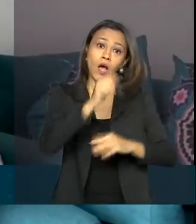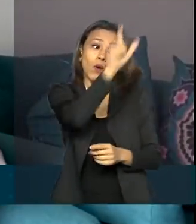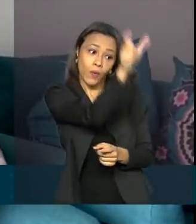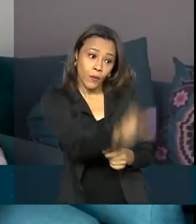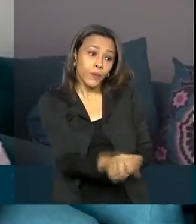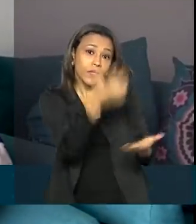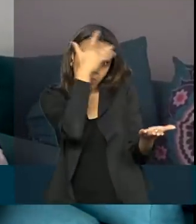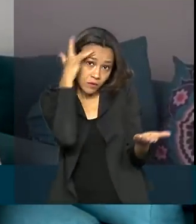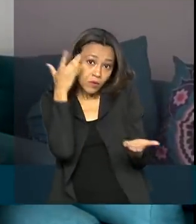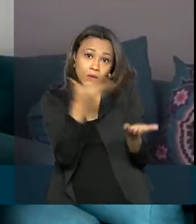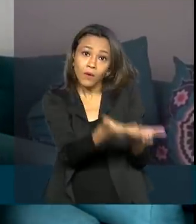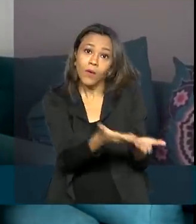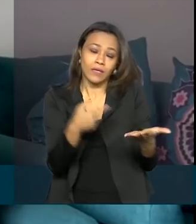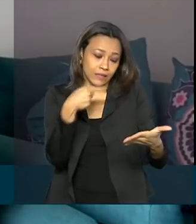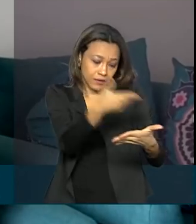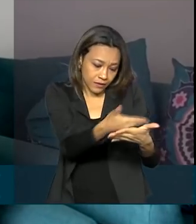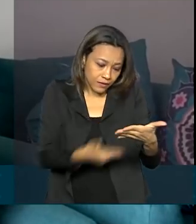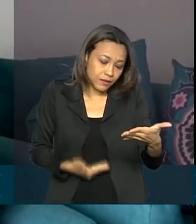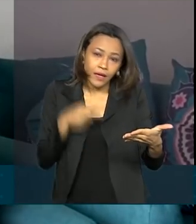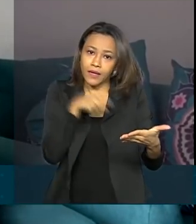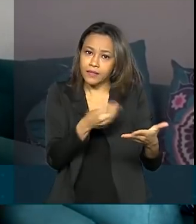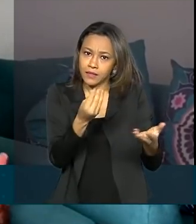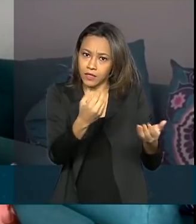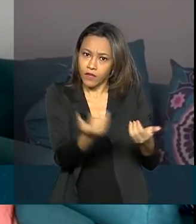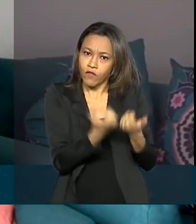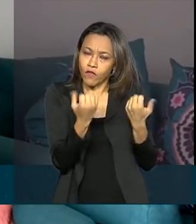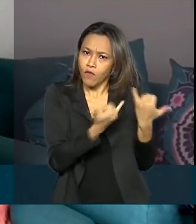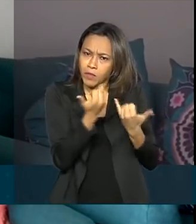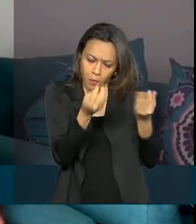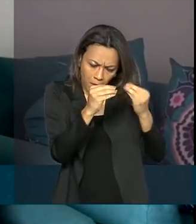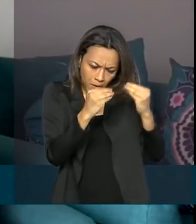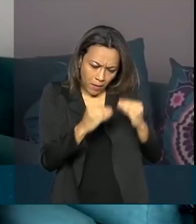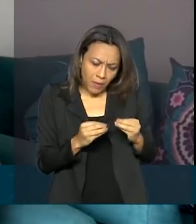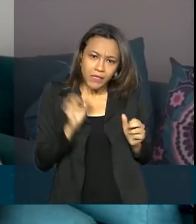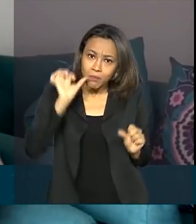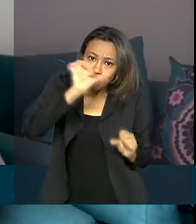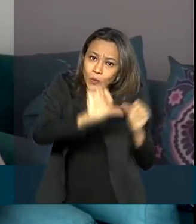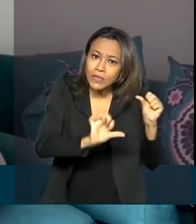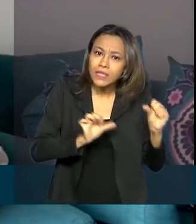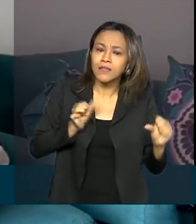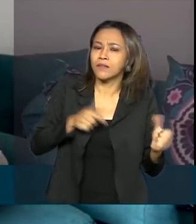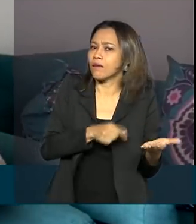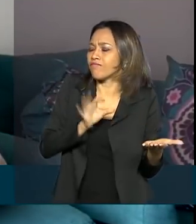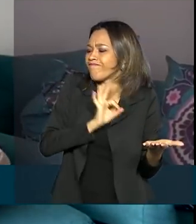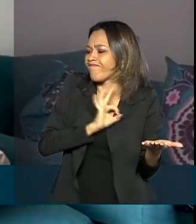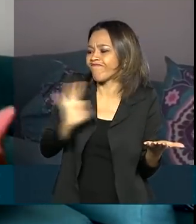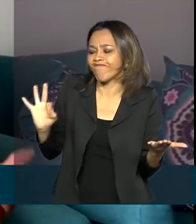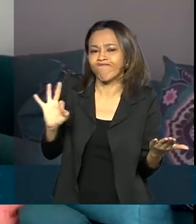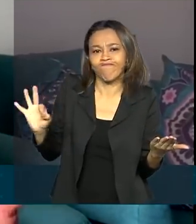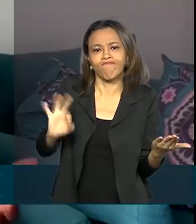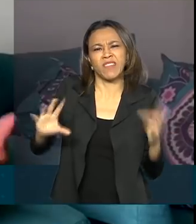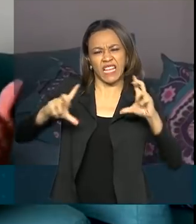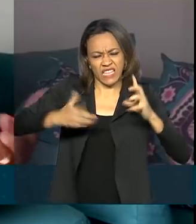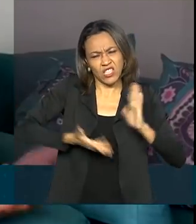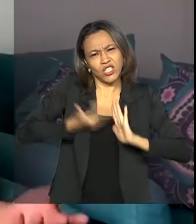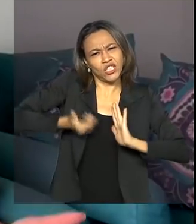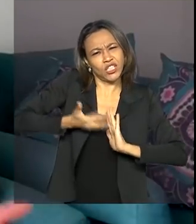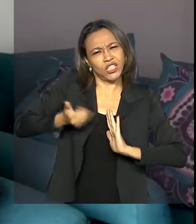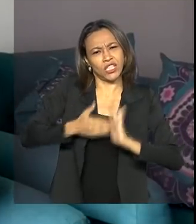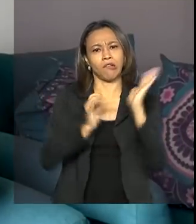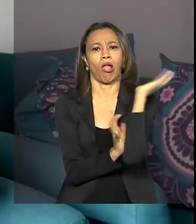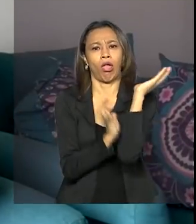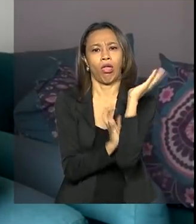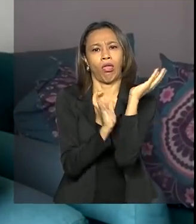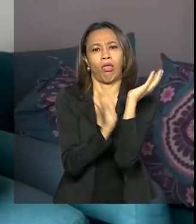Então eu vejo assim como muitas vantagens essas alterações, tirando a burocratização dos